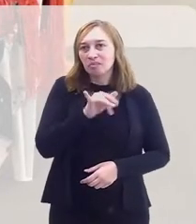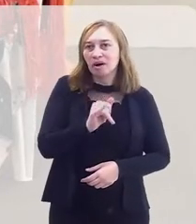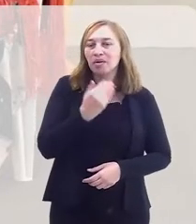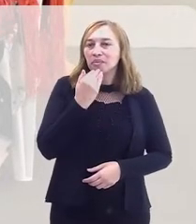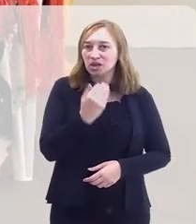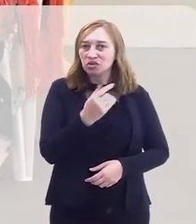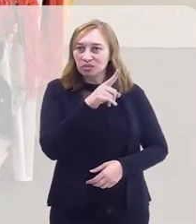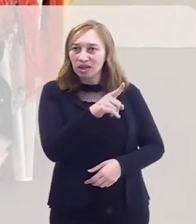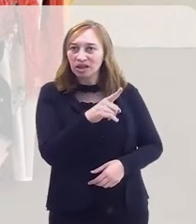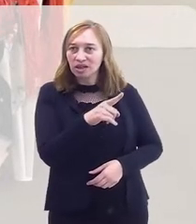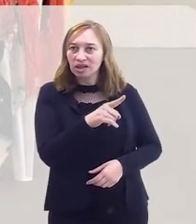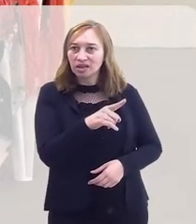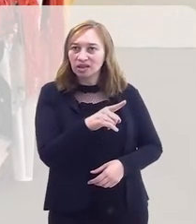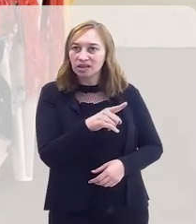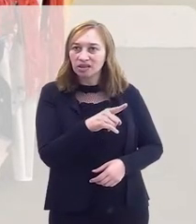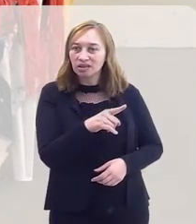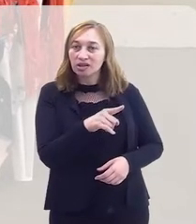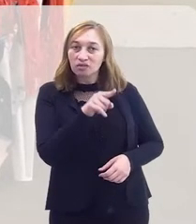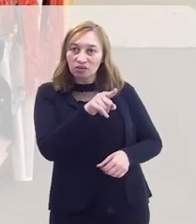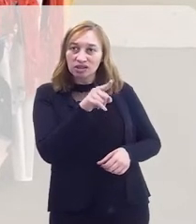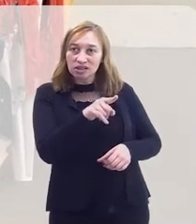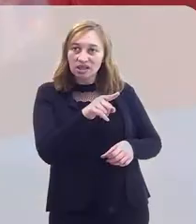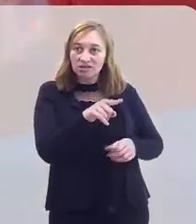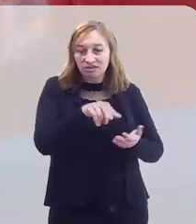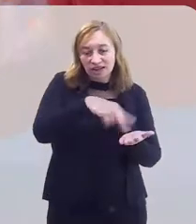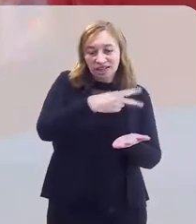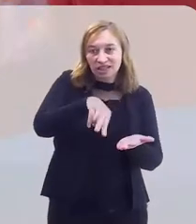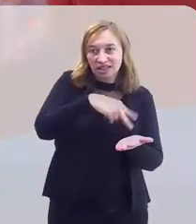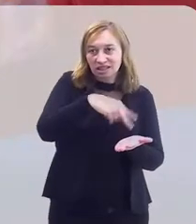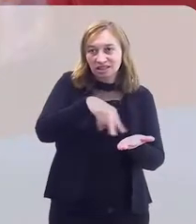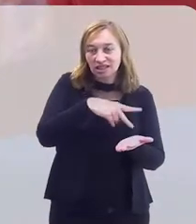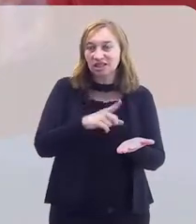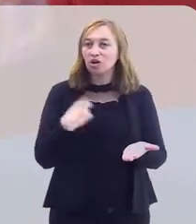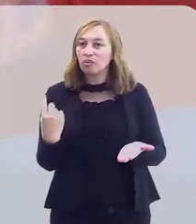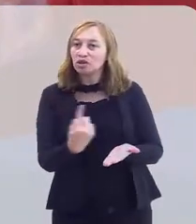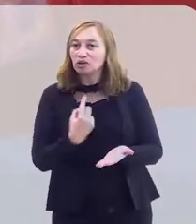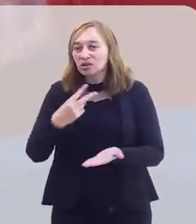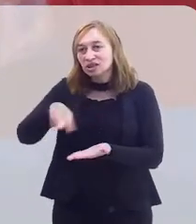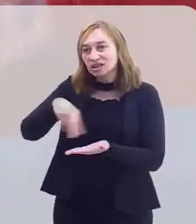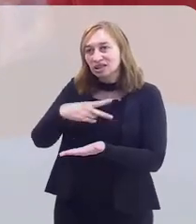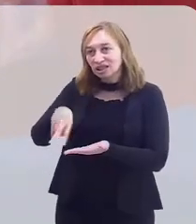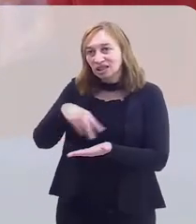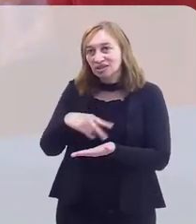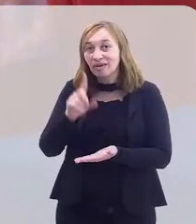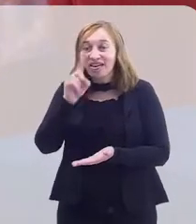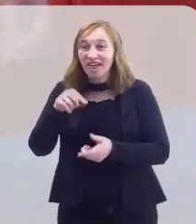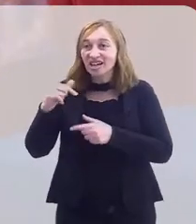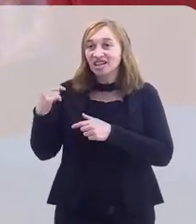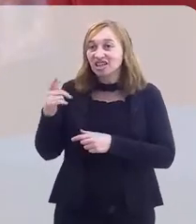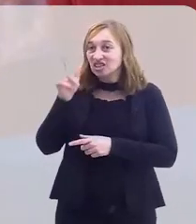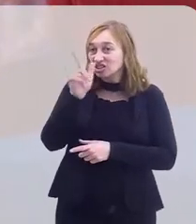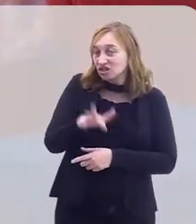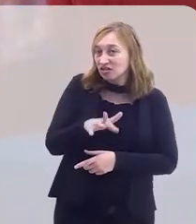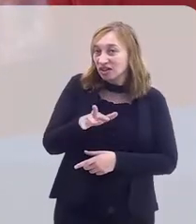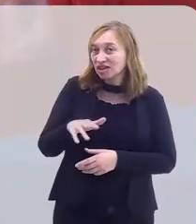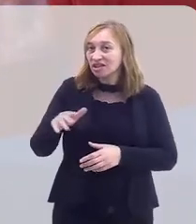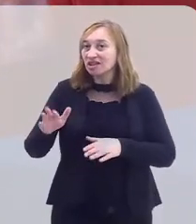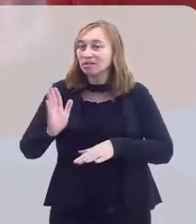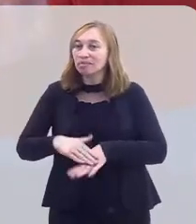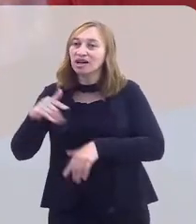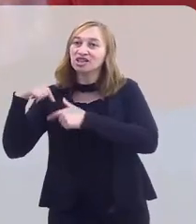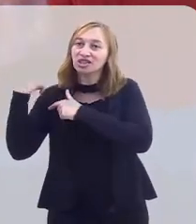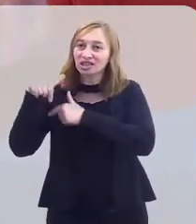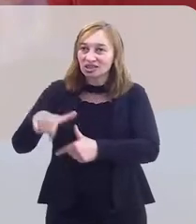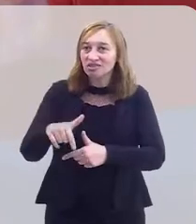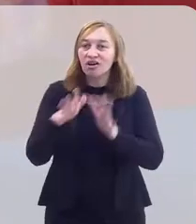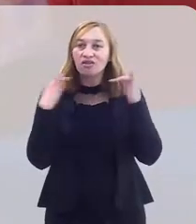Meu pai pediu para ela ficar nessa parte da dança. E como a nossa dança típica é diferente, ela é mais